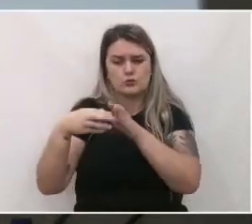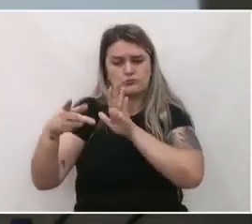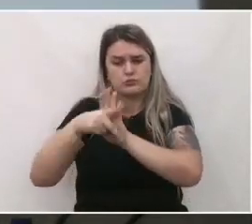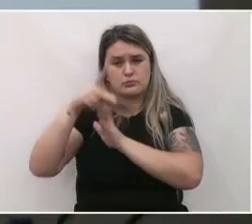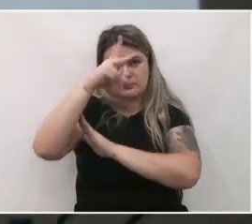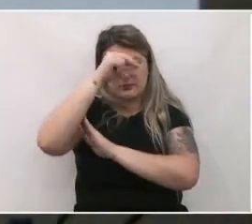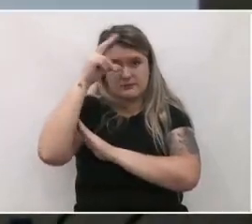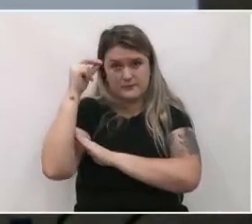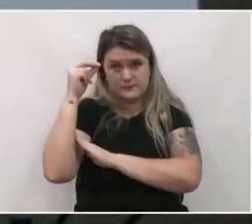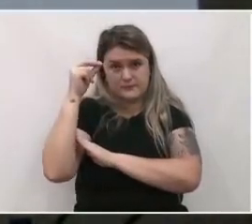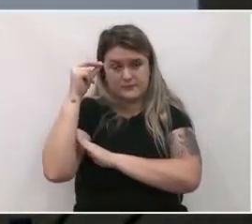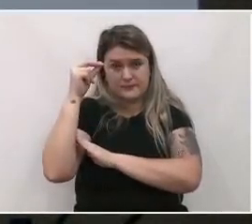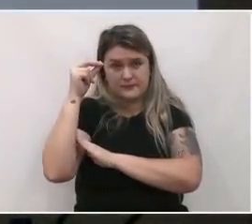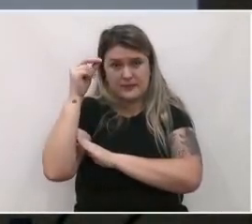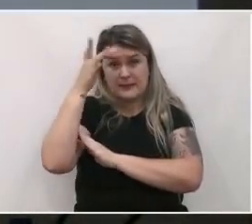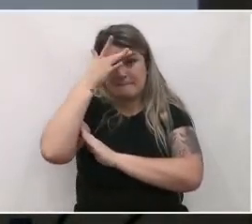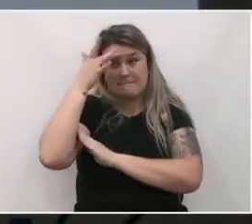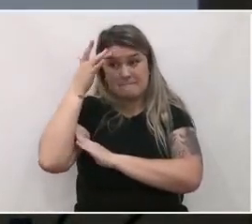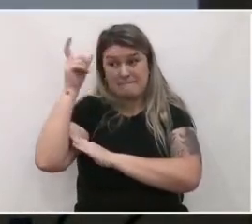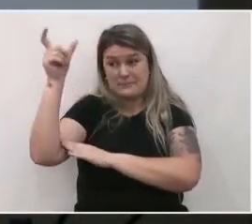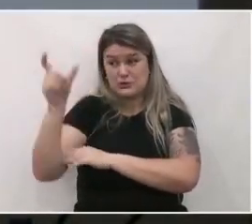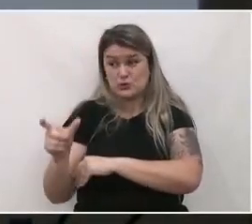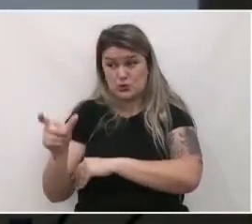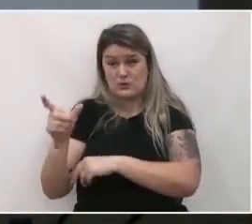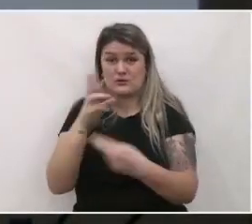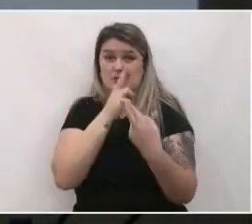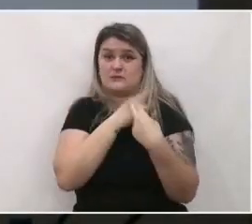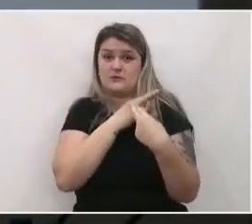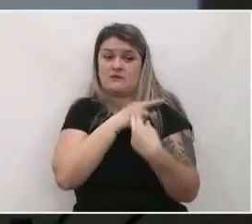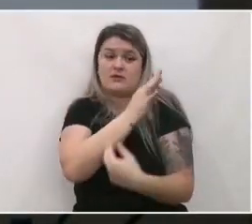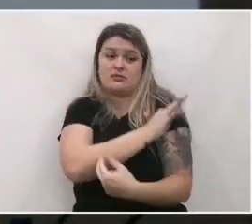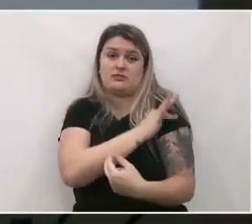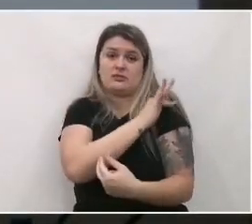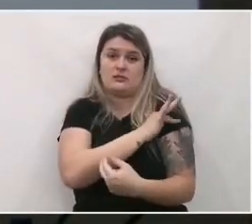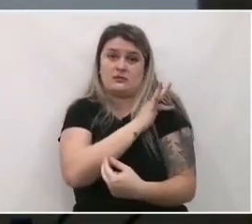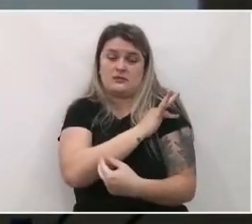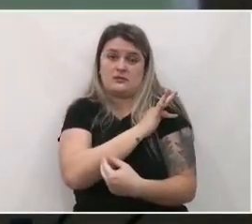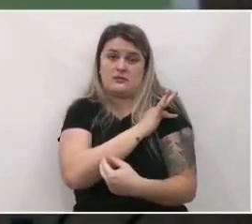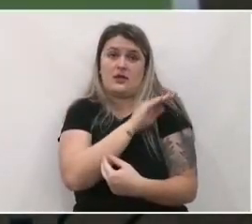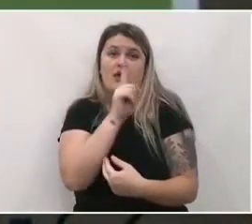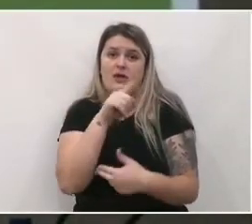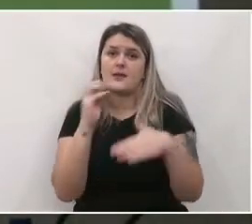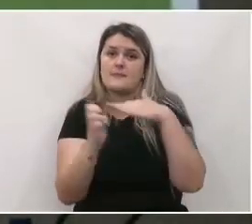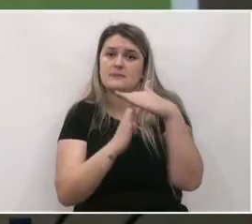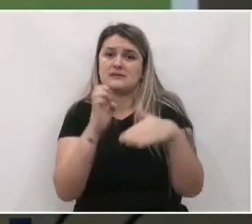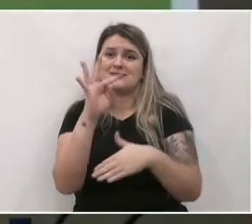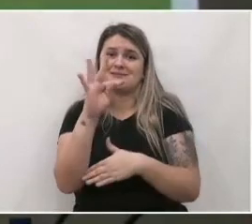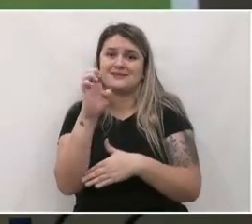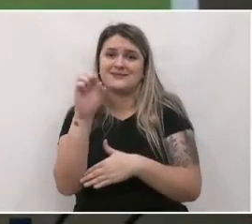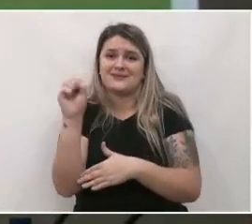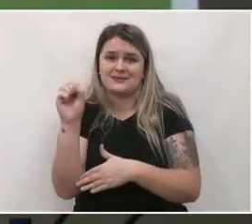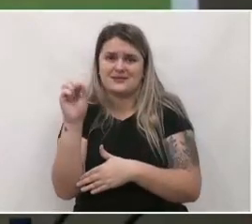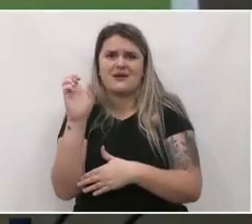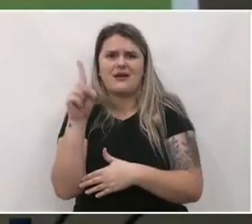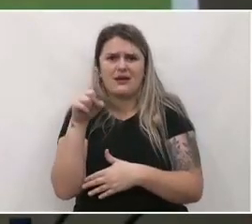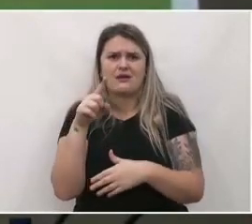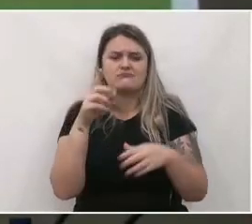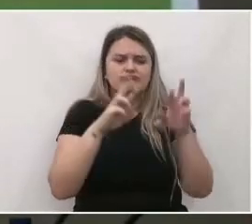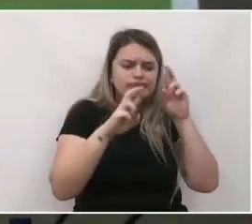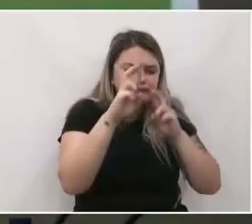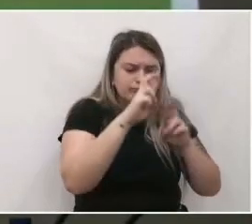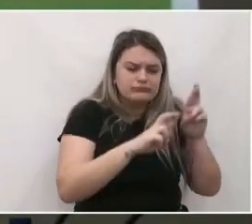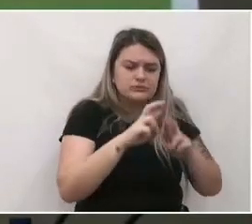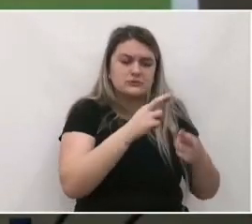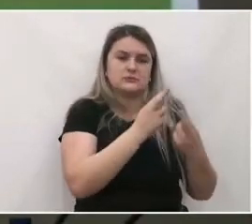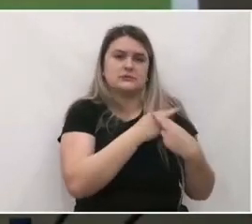O agente técnico, no caso, a equipe técnica, seria toda a equipe da tese, todos os profissionais envolvidos na revisão do plano,